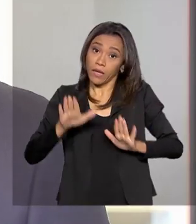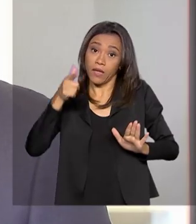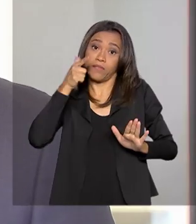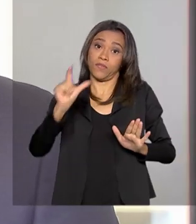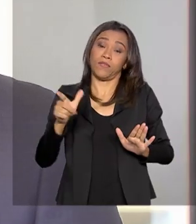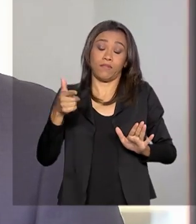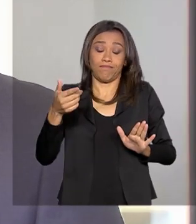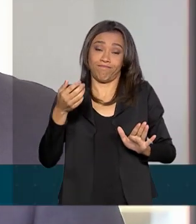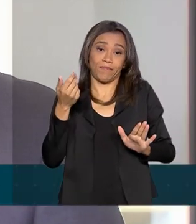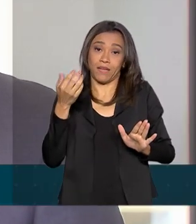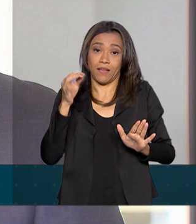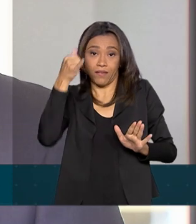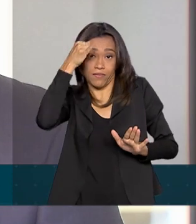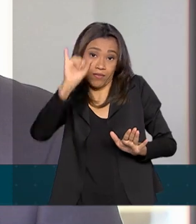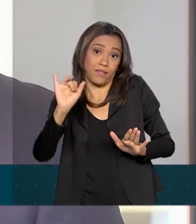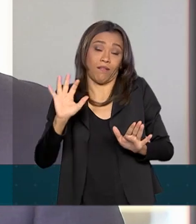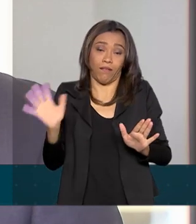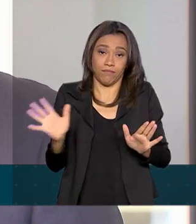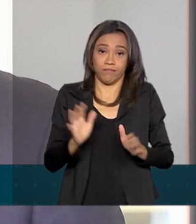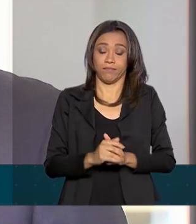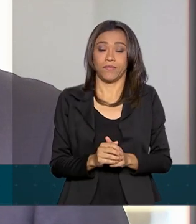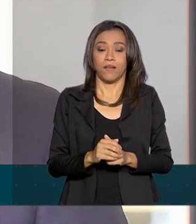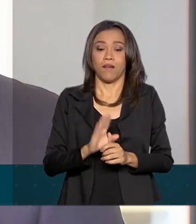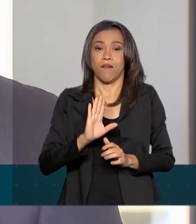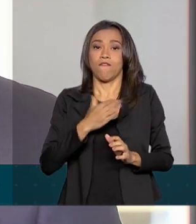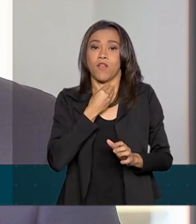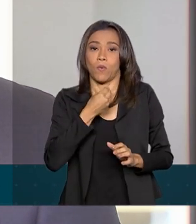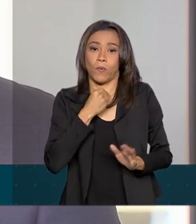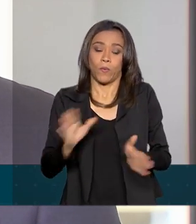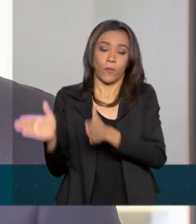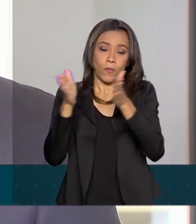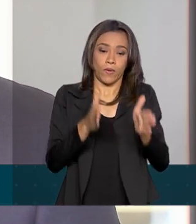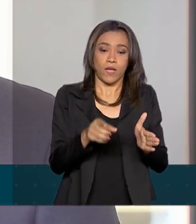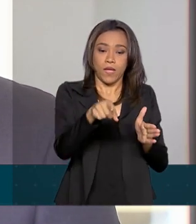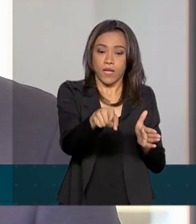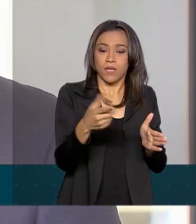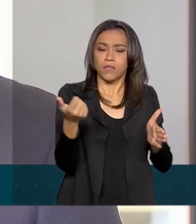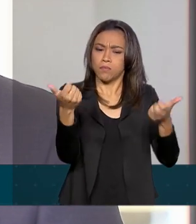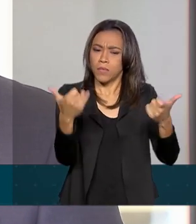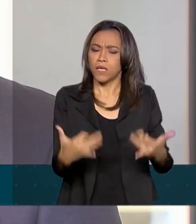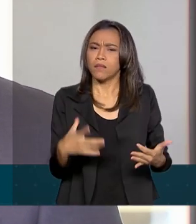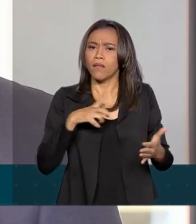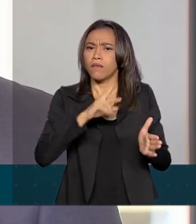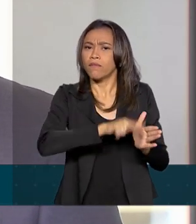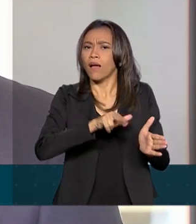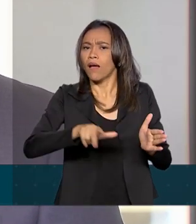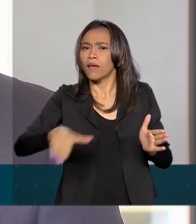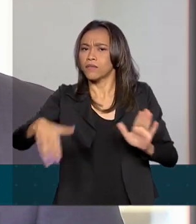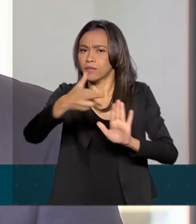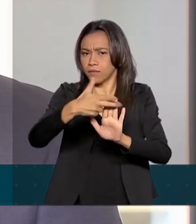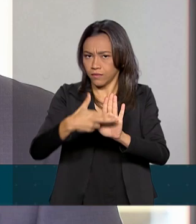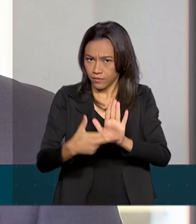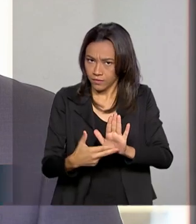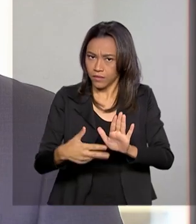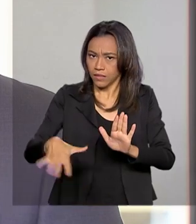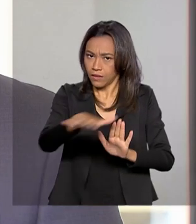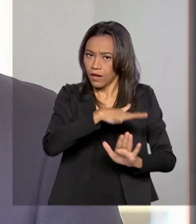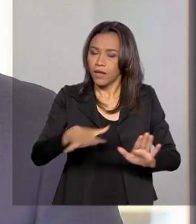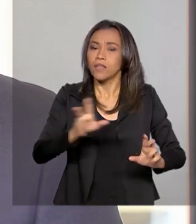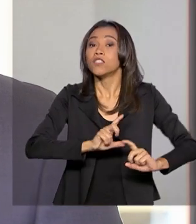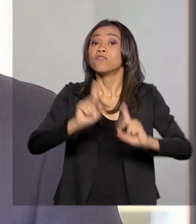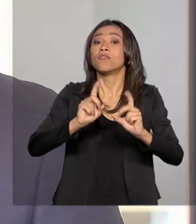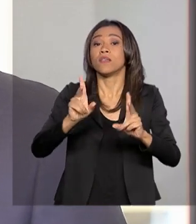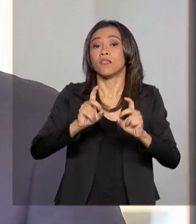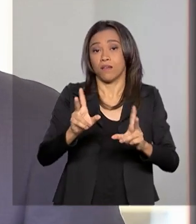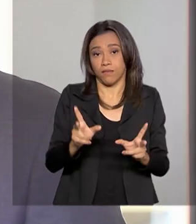Essa norma, ela harmoniza procedimento, ela desburocratiza um bocado de procedimentos na importação. Então, ela pode,